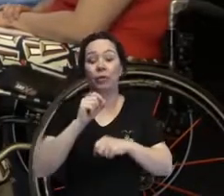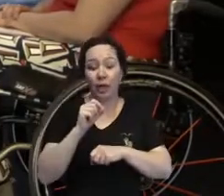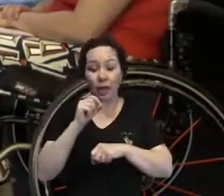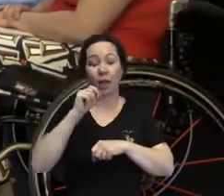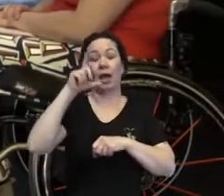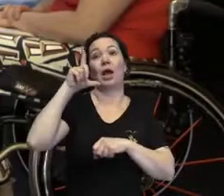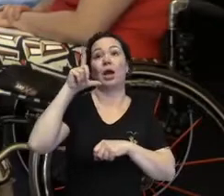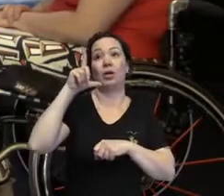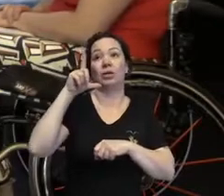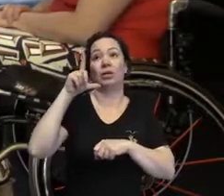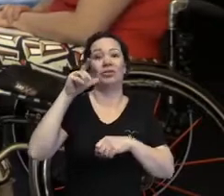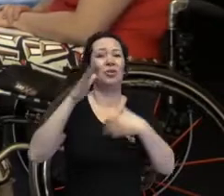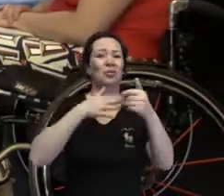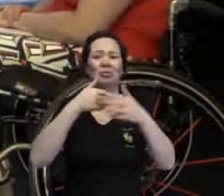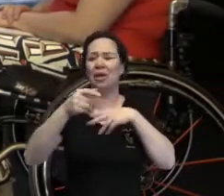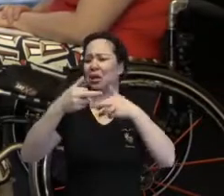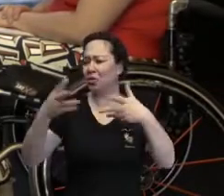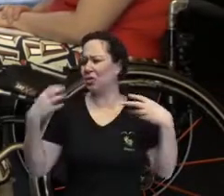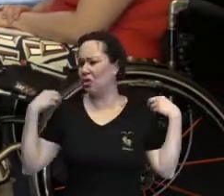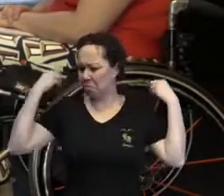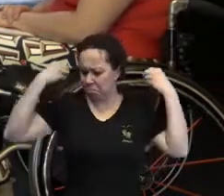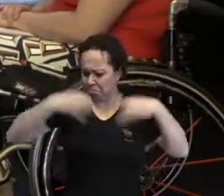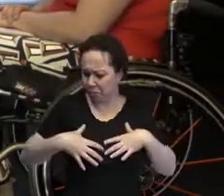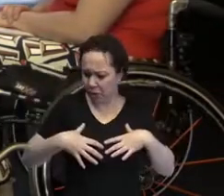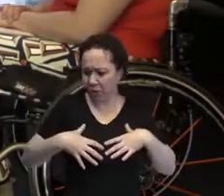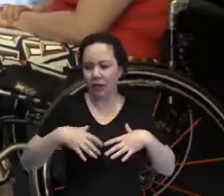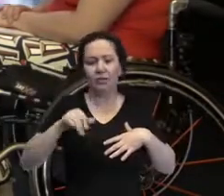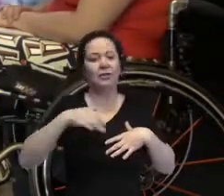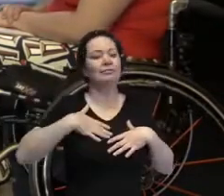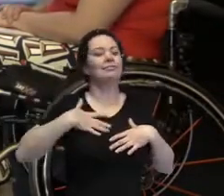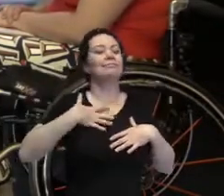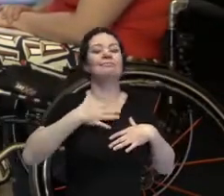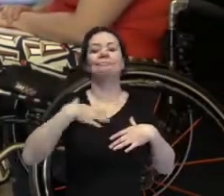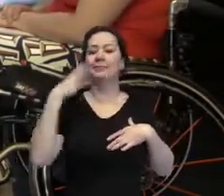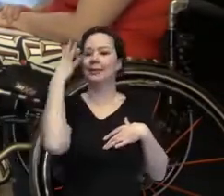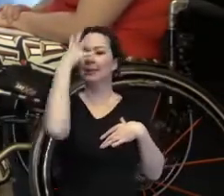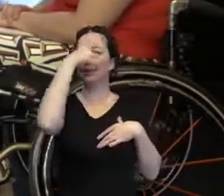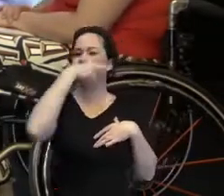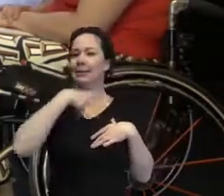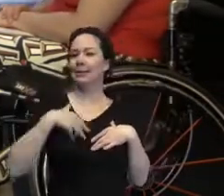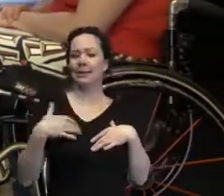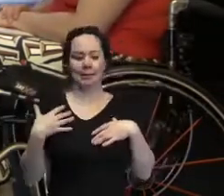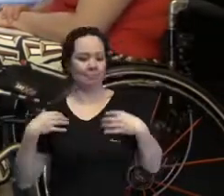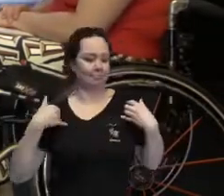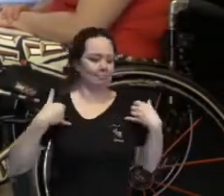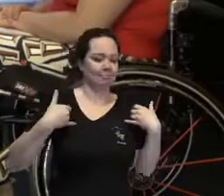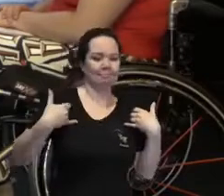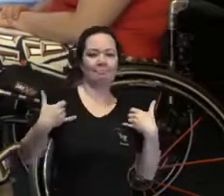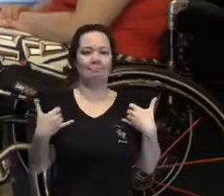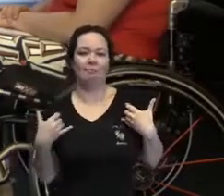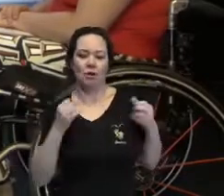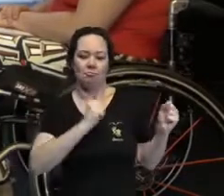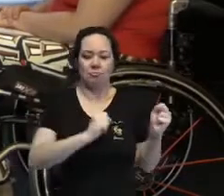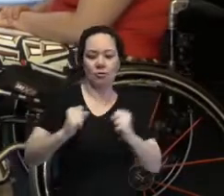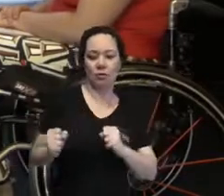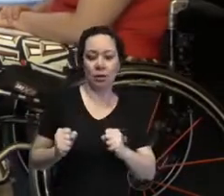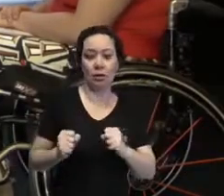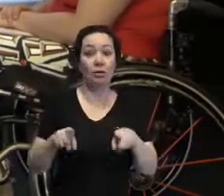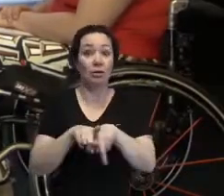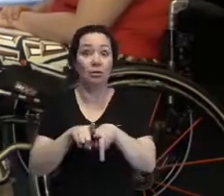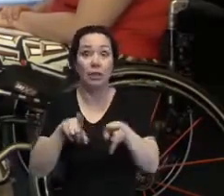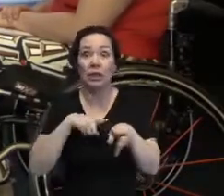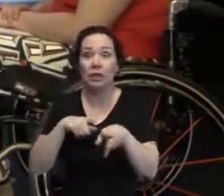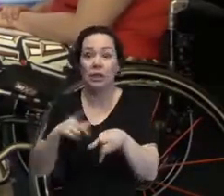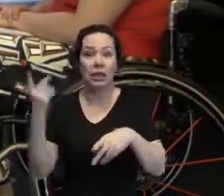corpo e se sentir a melhor pessoa do mundo, a mais linda, a mais sexy, a mais poderosa. Vai ter dia que você vai vestir seu